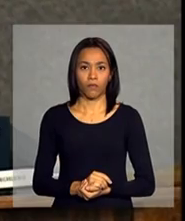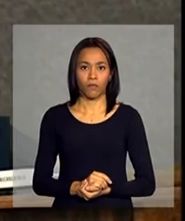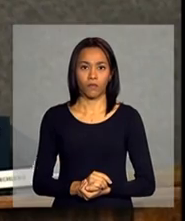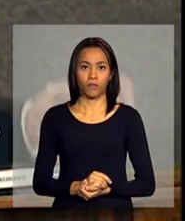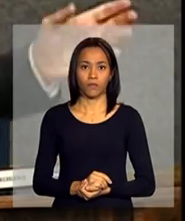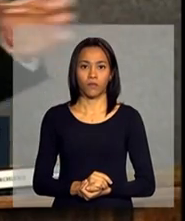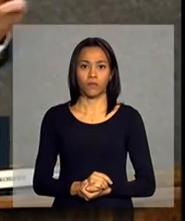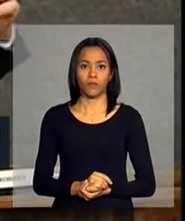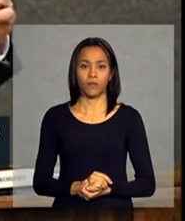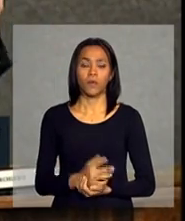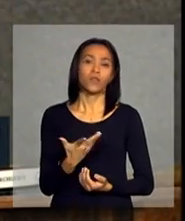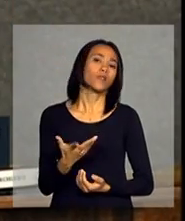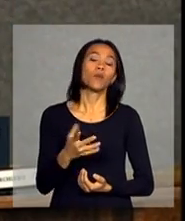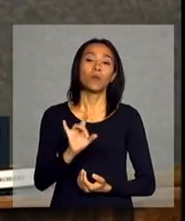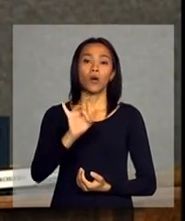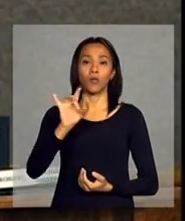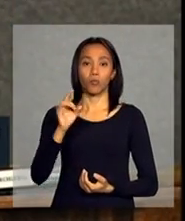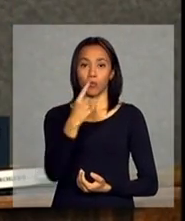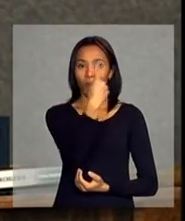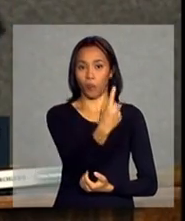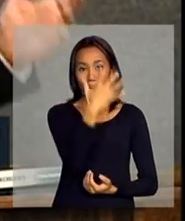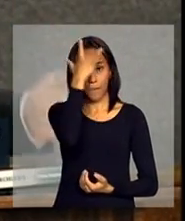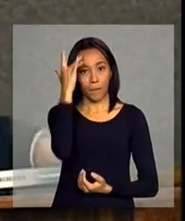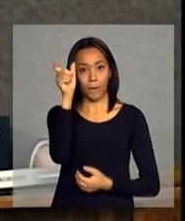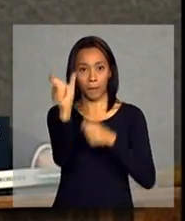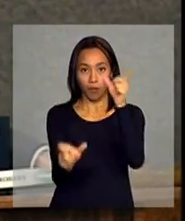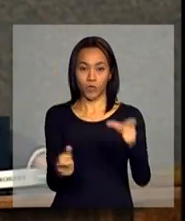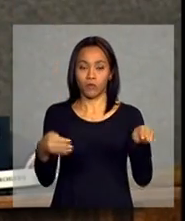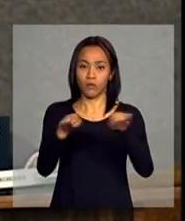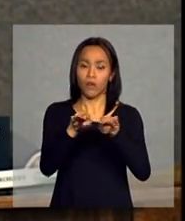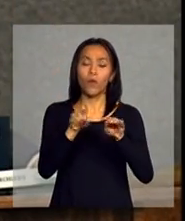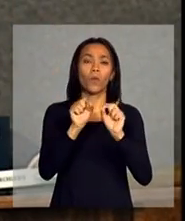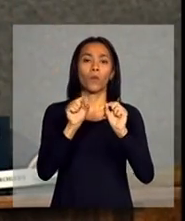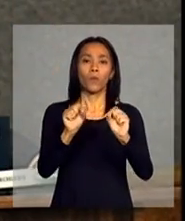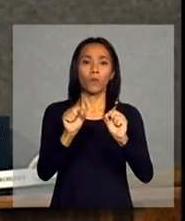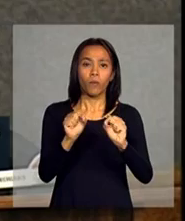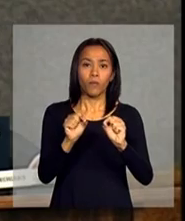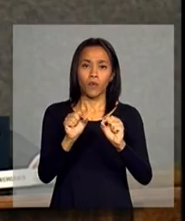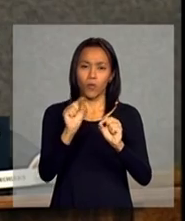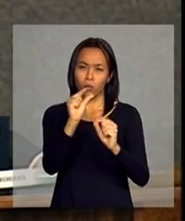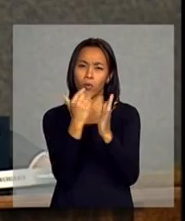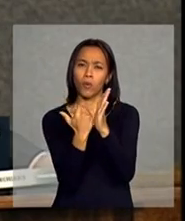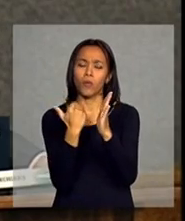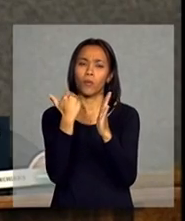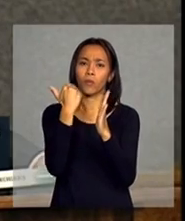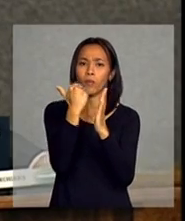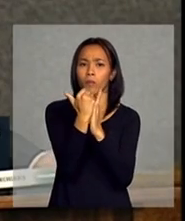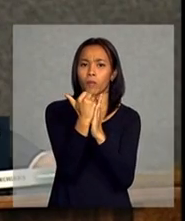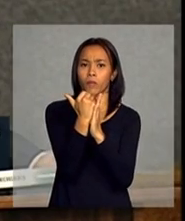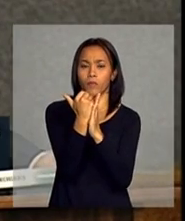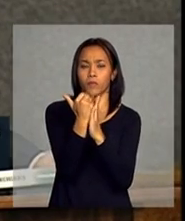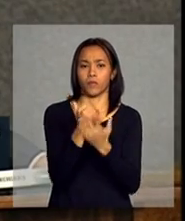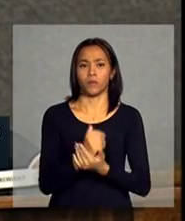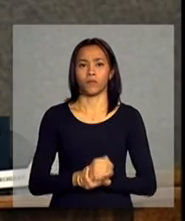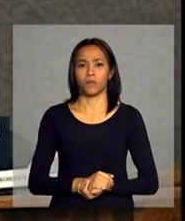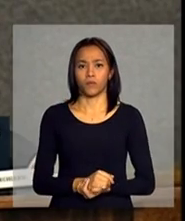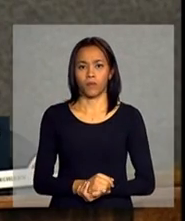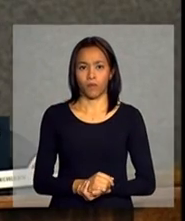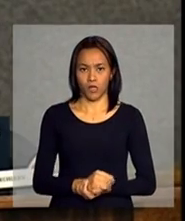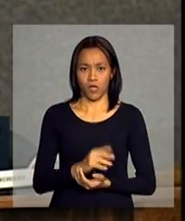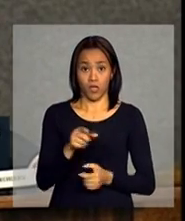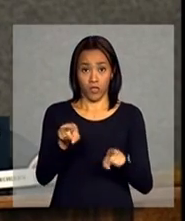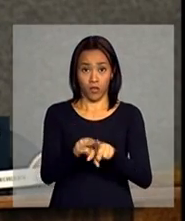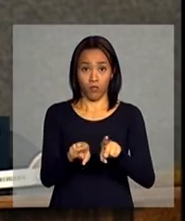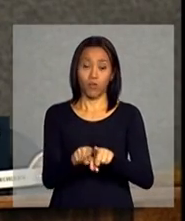30% comparando pessoas iguais que é até um pouco a mais do que o não controlado. Aí, vou